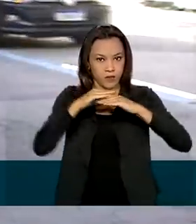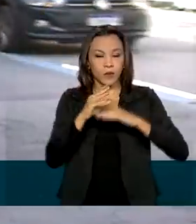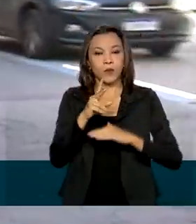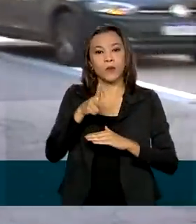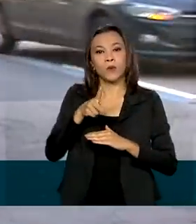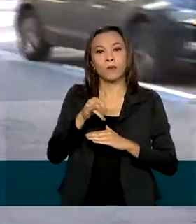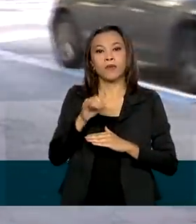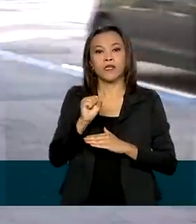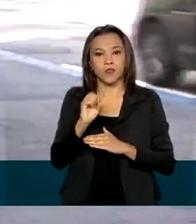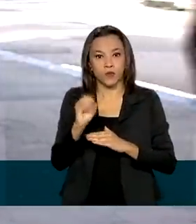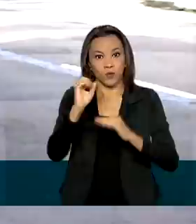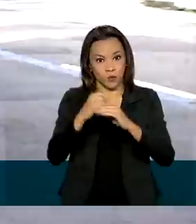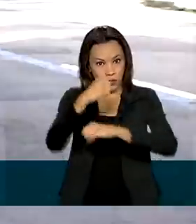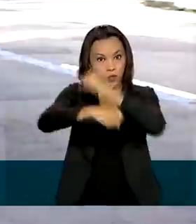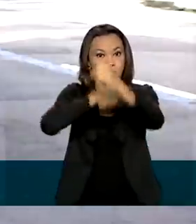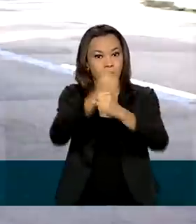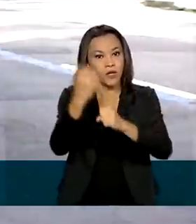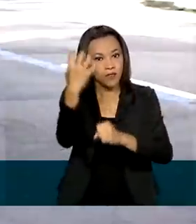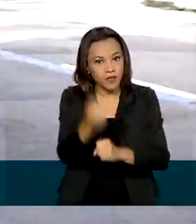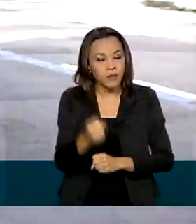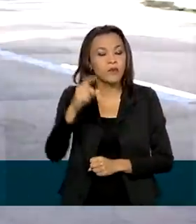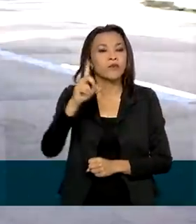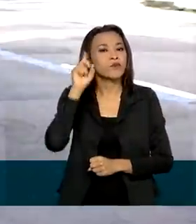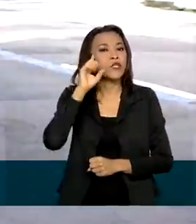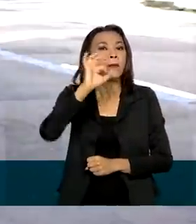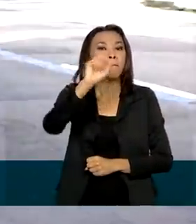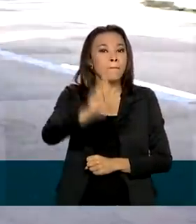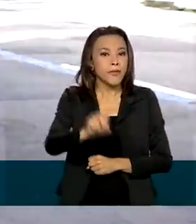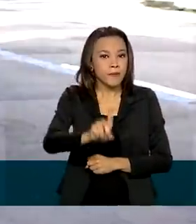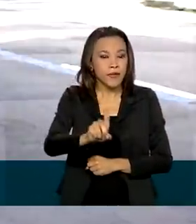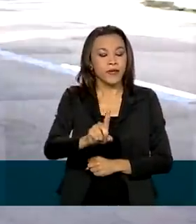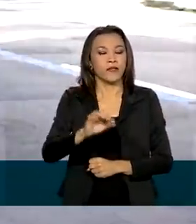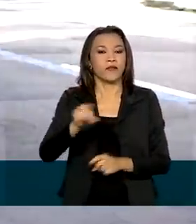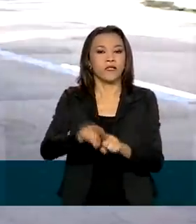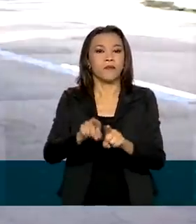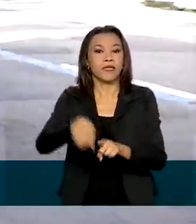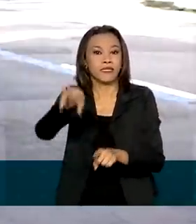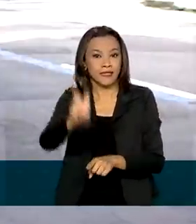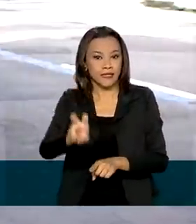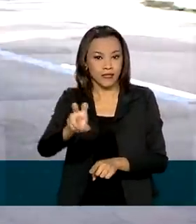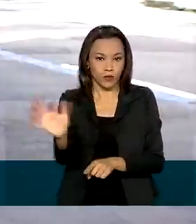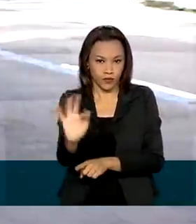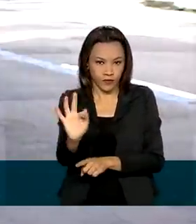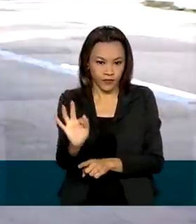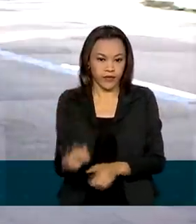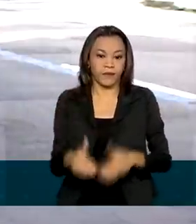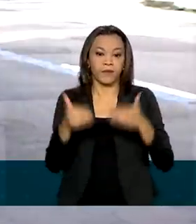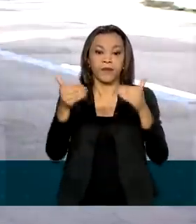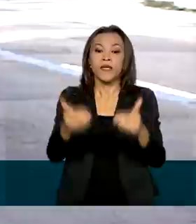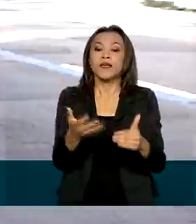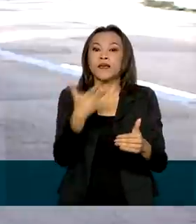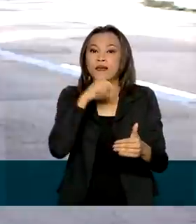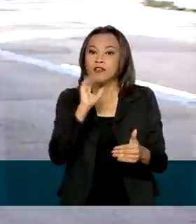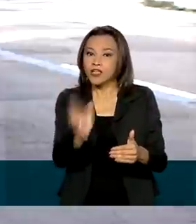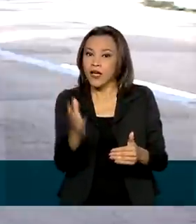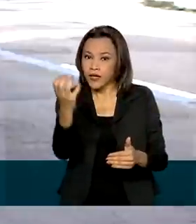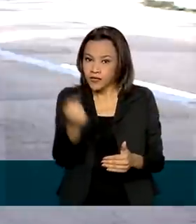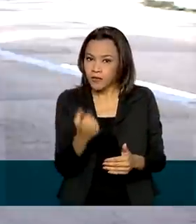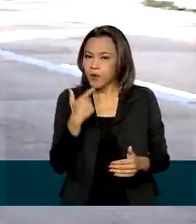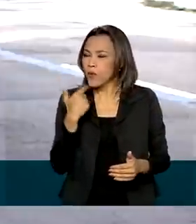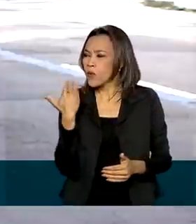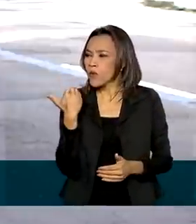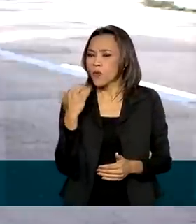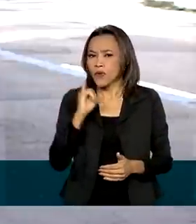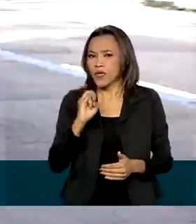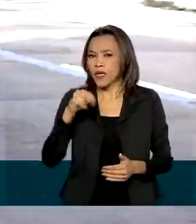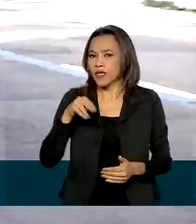receber o INSS no ano que vem entre os dias 1º e 5 de fevereiro. Quem começou a receber o INSS recentemente